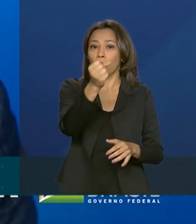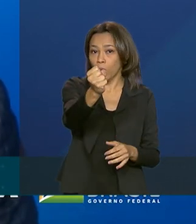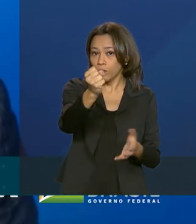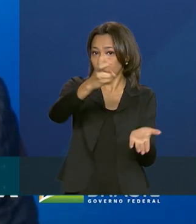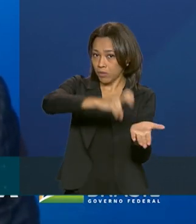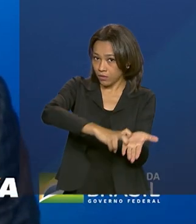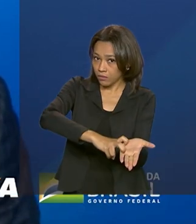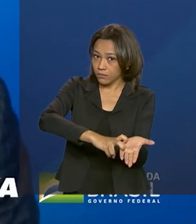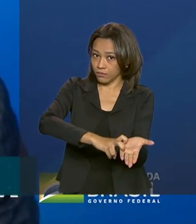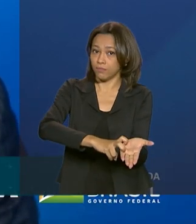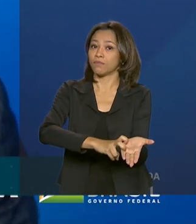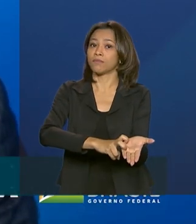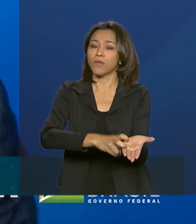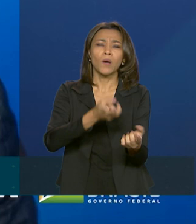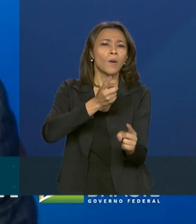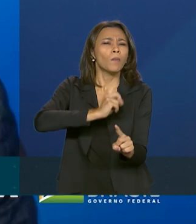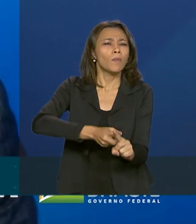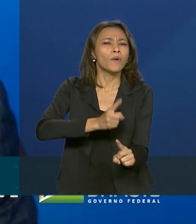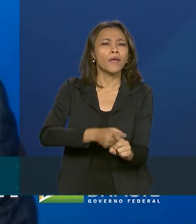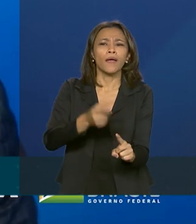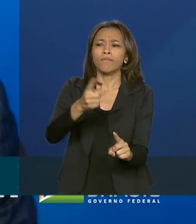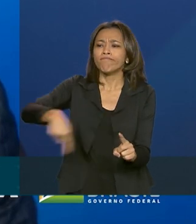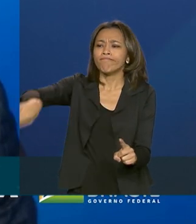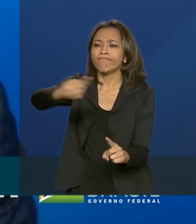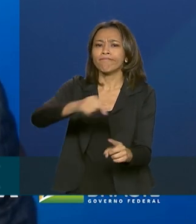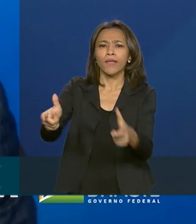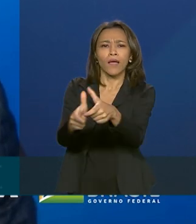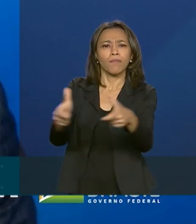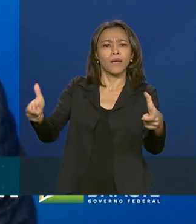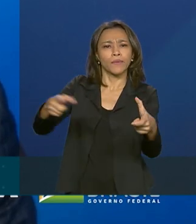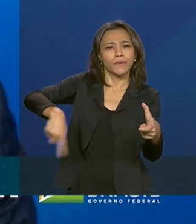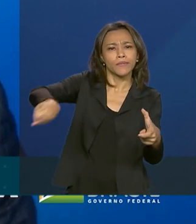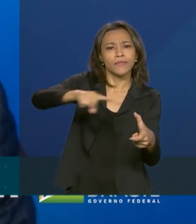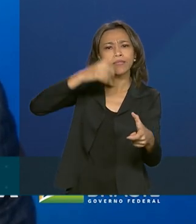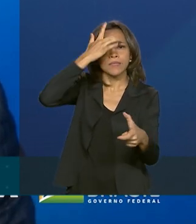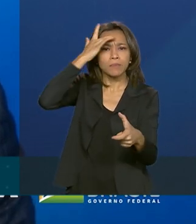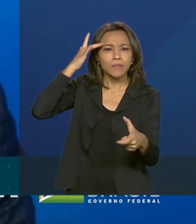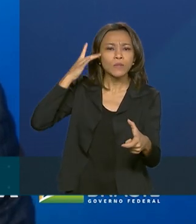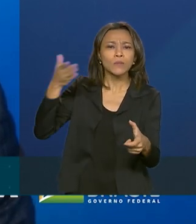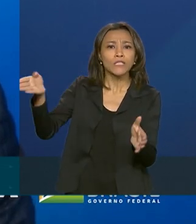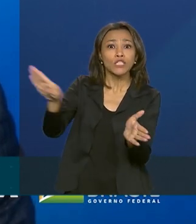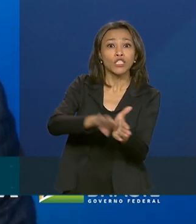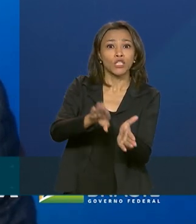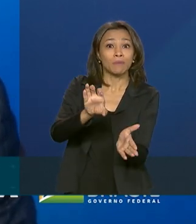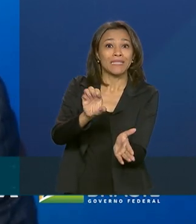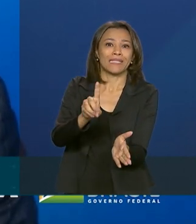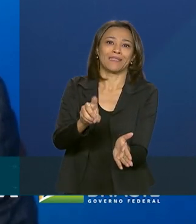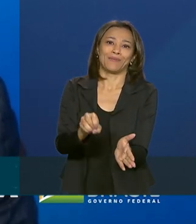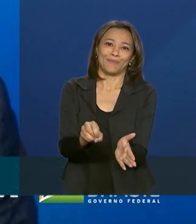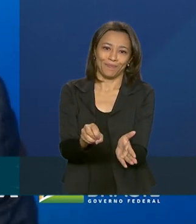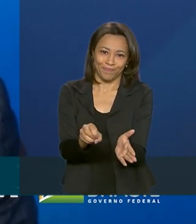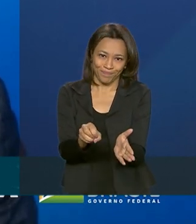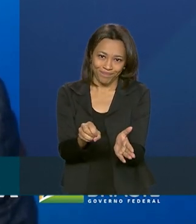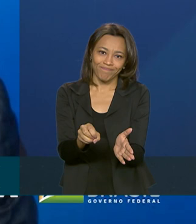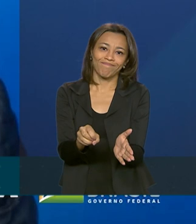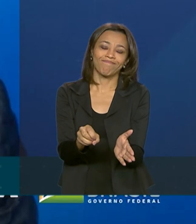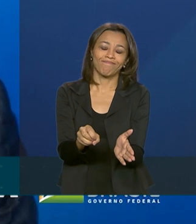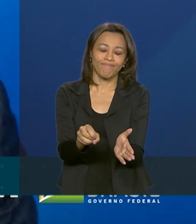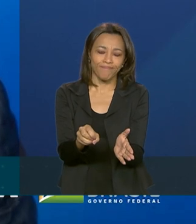E por quê? Porque a grande maioria dos nossos clientes chega mais cedo. E